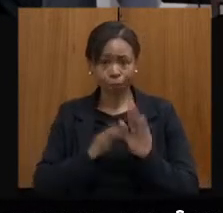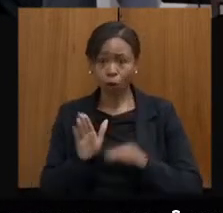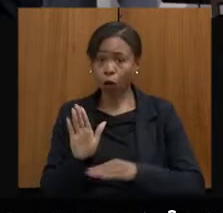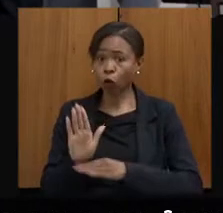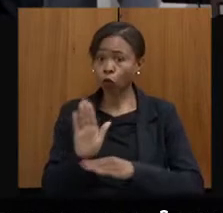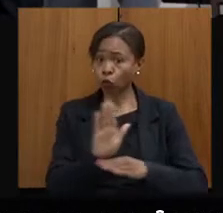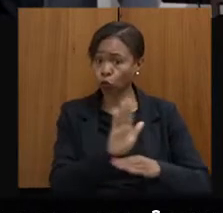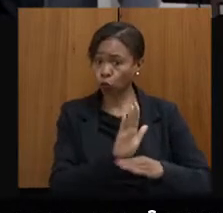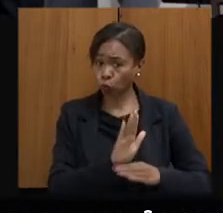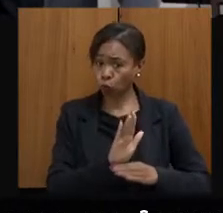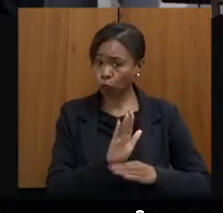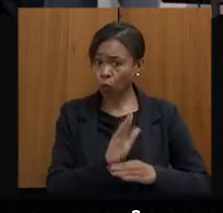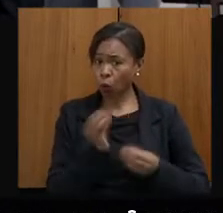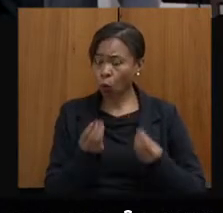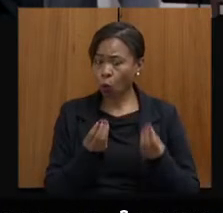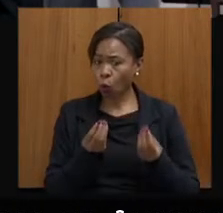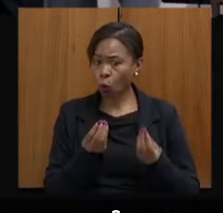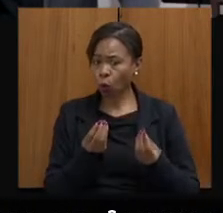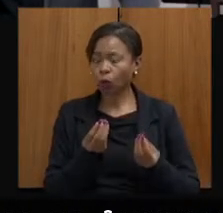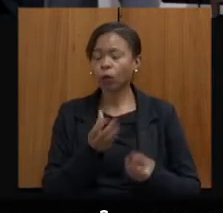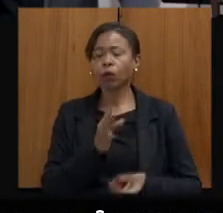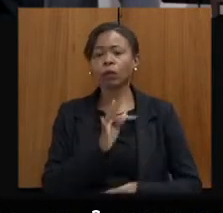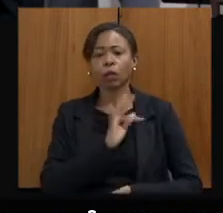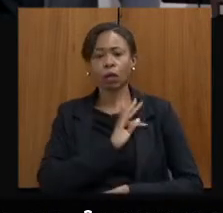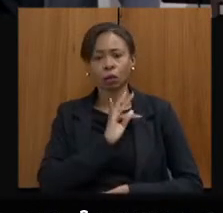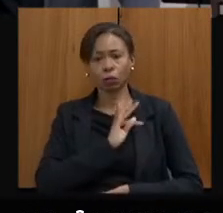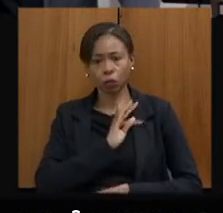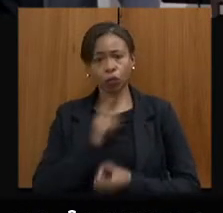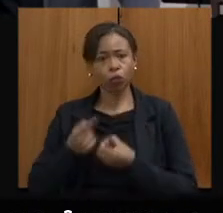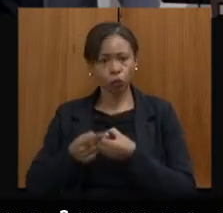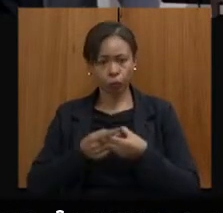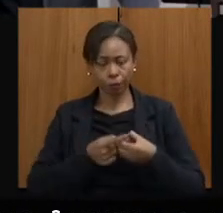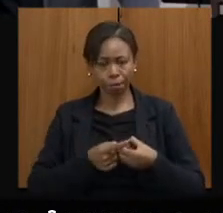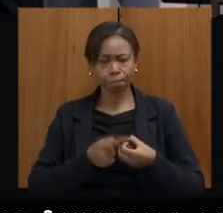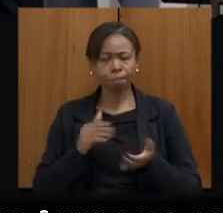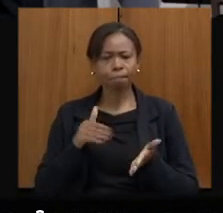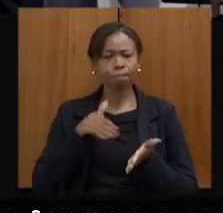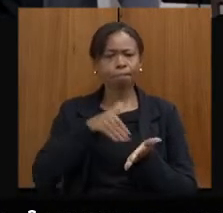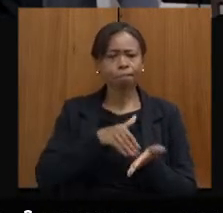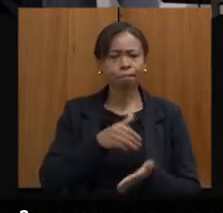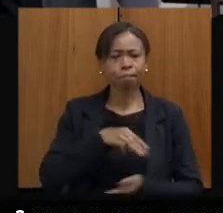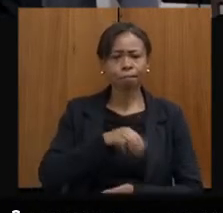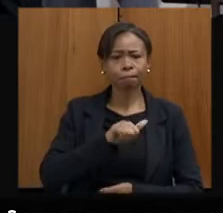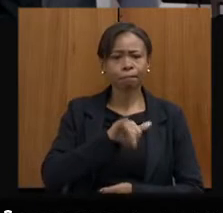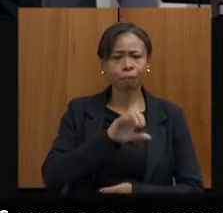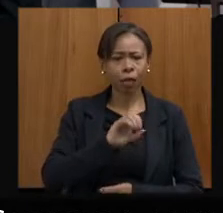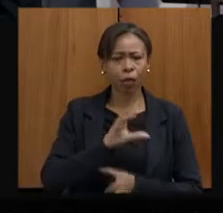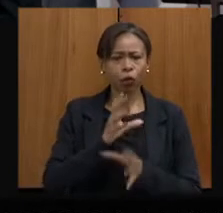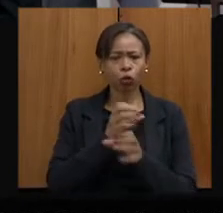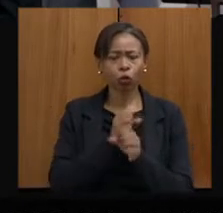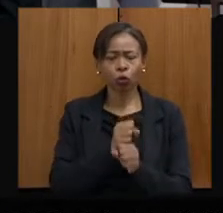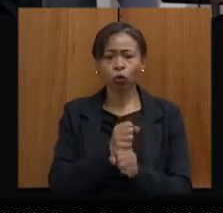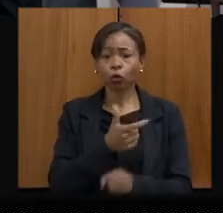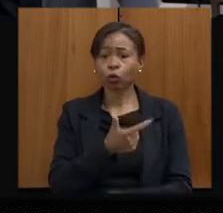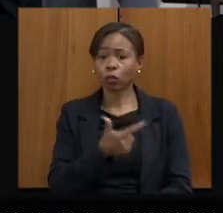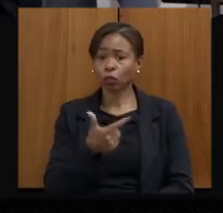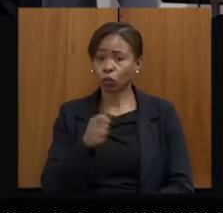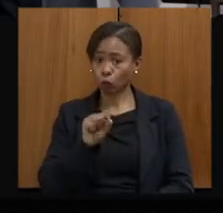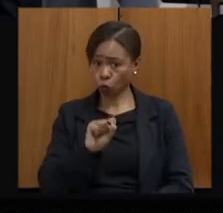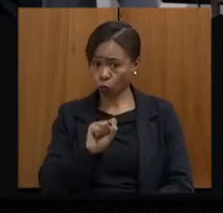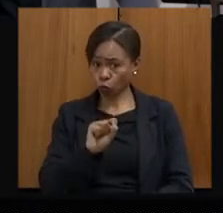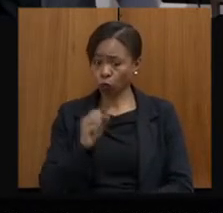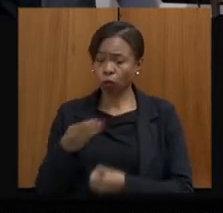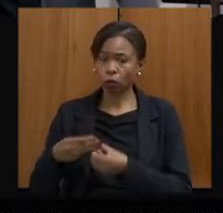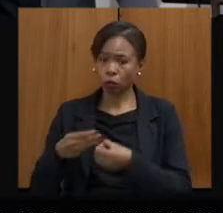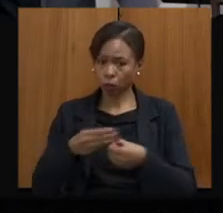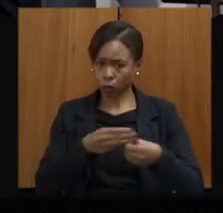de Minas Gerais. Nós, até maio, fomos a 228 municípios, a equipe toda,